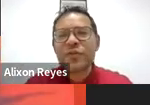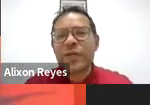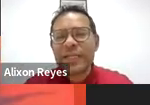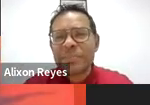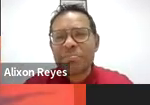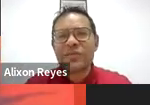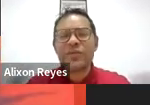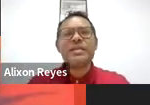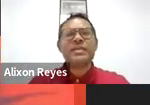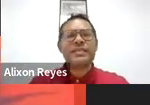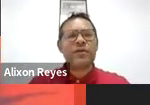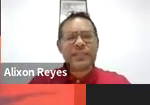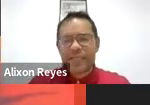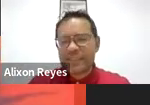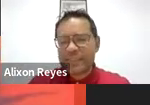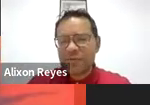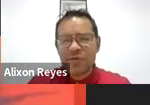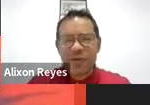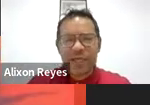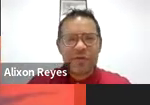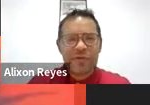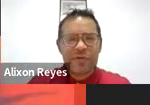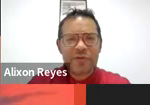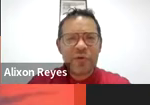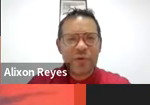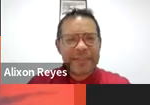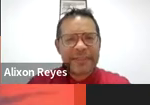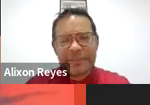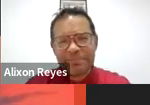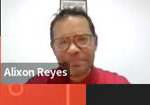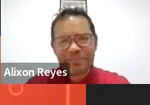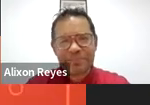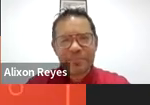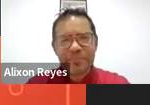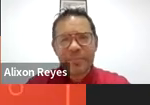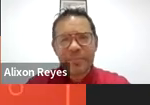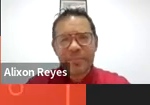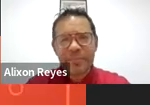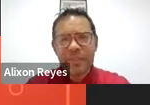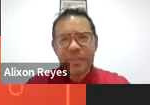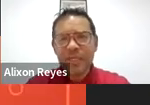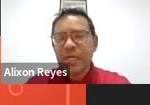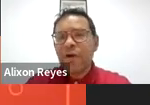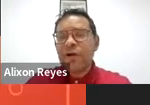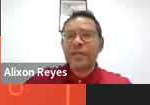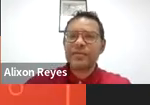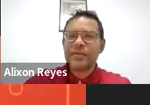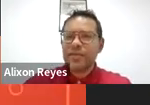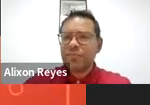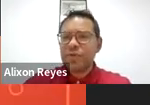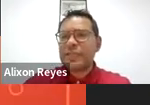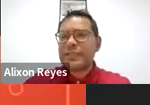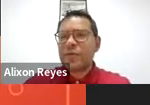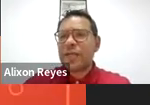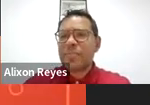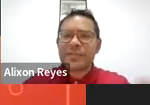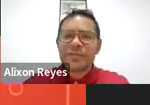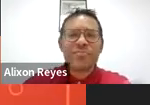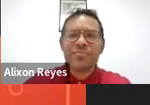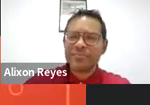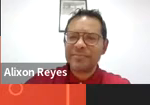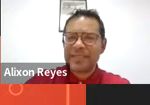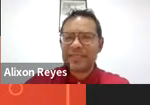nós em este espaço e a os que estão fazendo em outros lugares também. Agora bem, vou utilizar uma